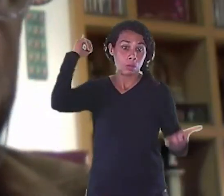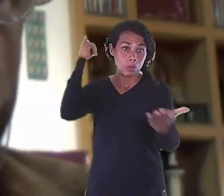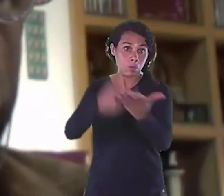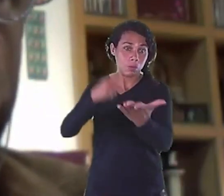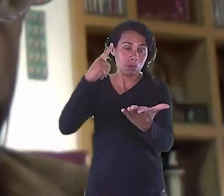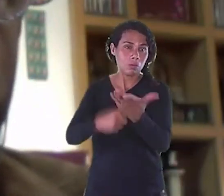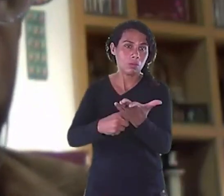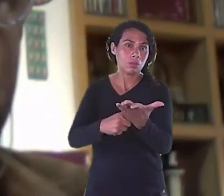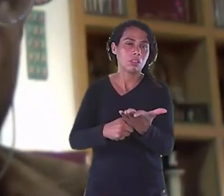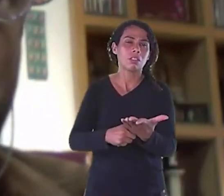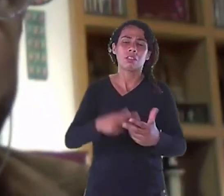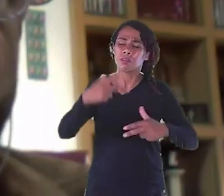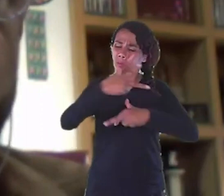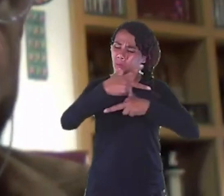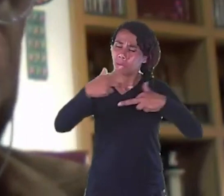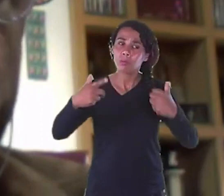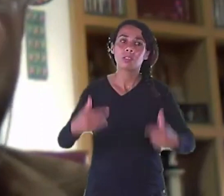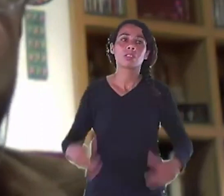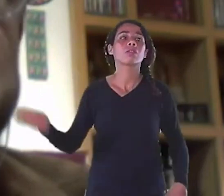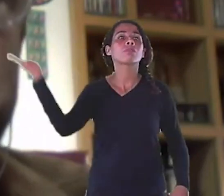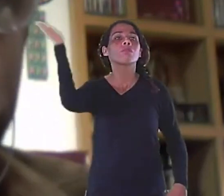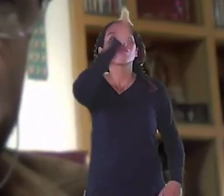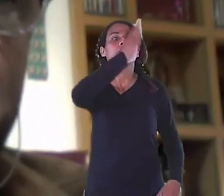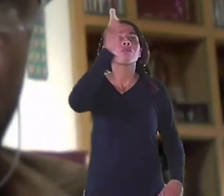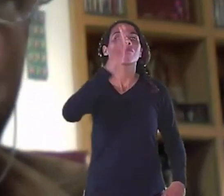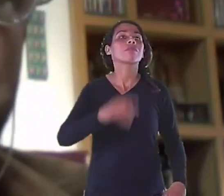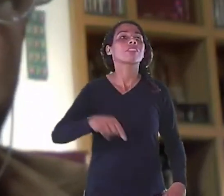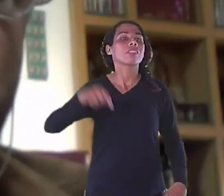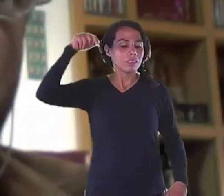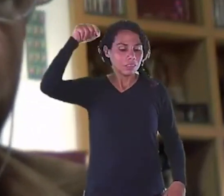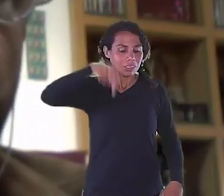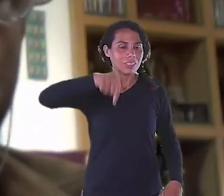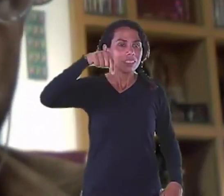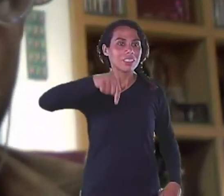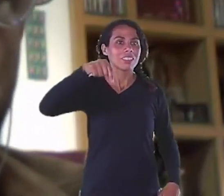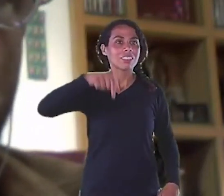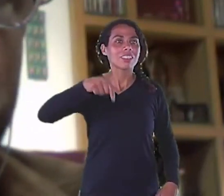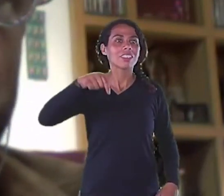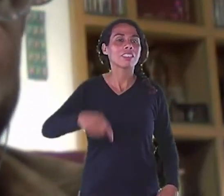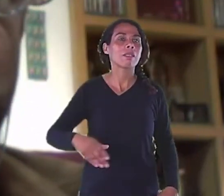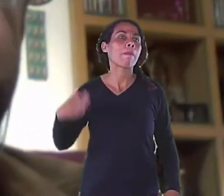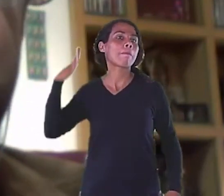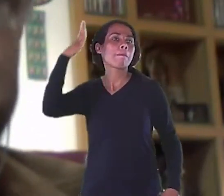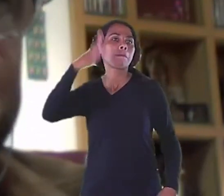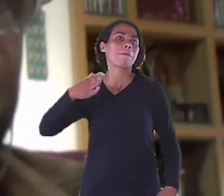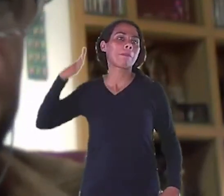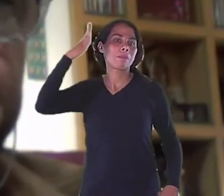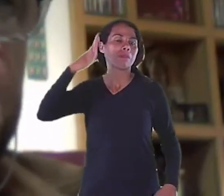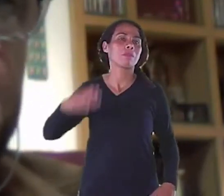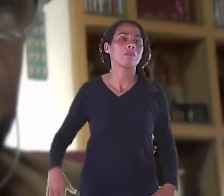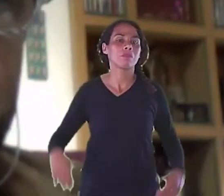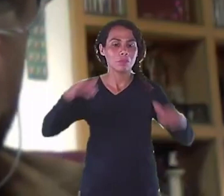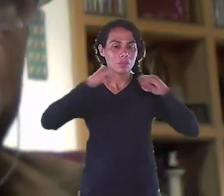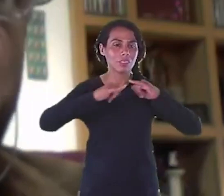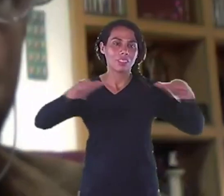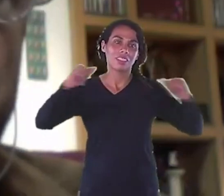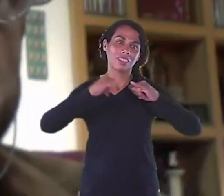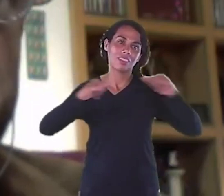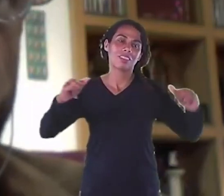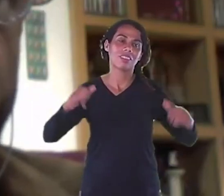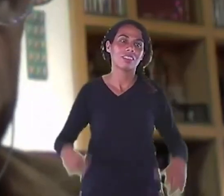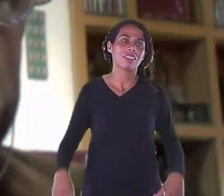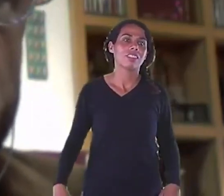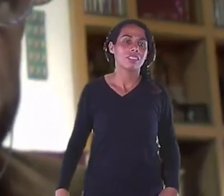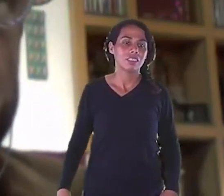entenderam Que era Uma maneira De reconhecer O meu trabalho Em prol da cultura Da Itália Fora da Itália E me